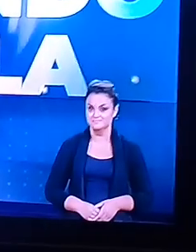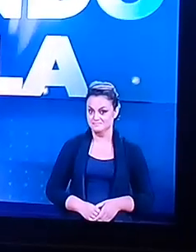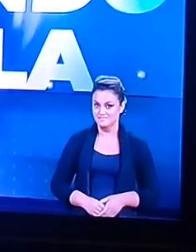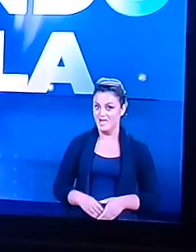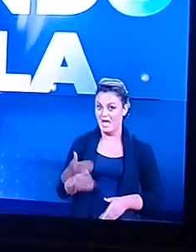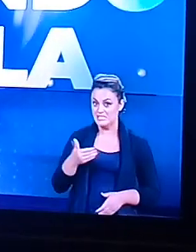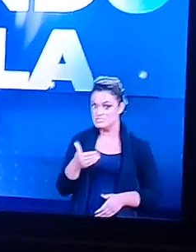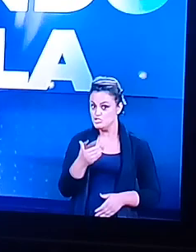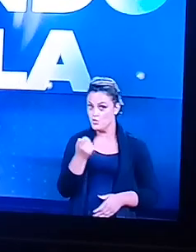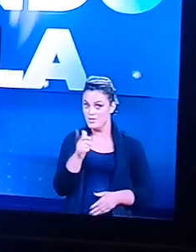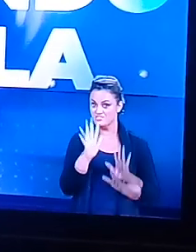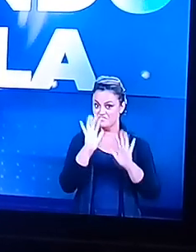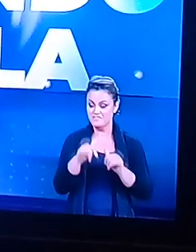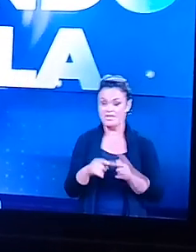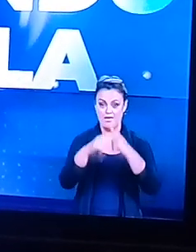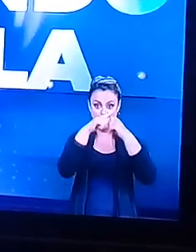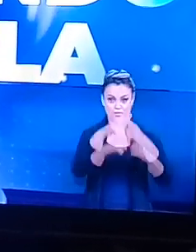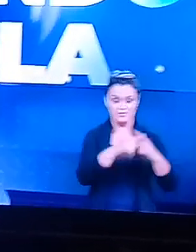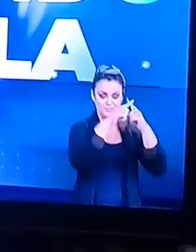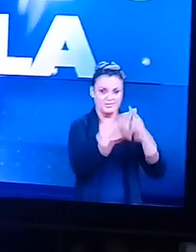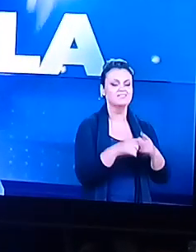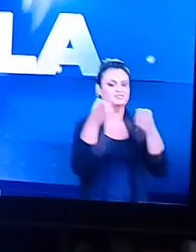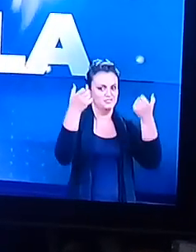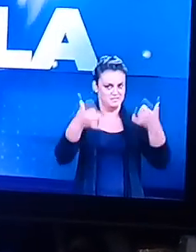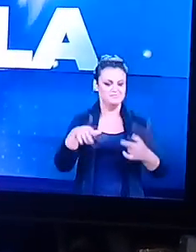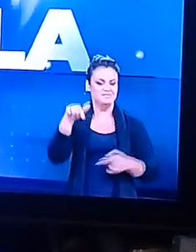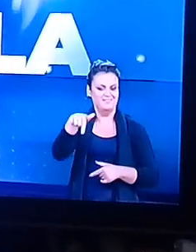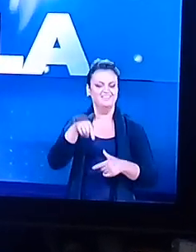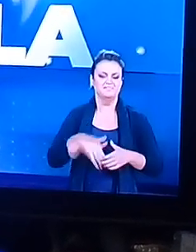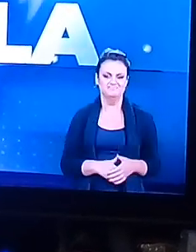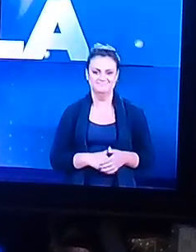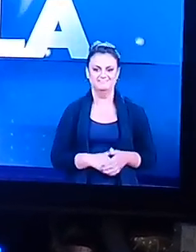Mais busca Pelo conhecimento